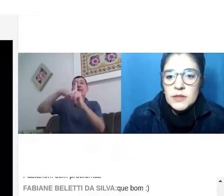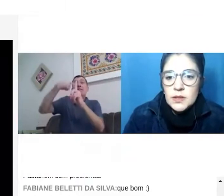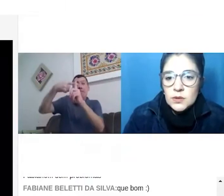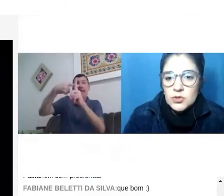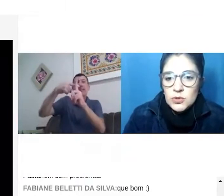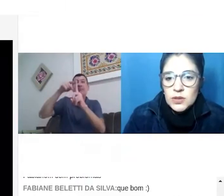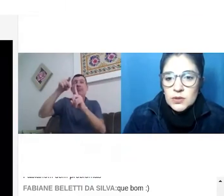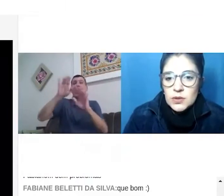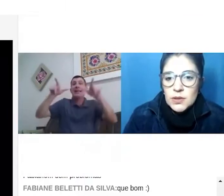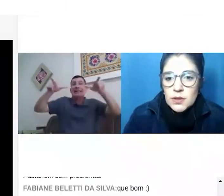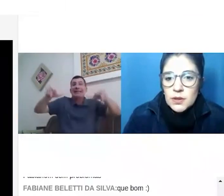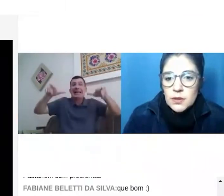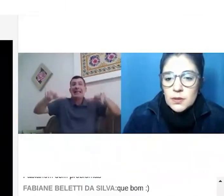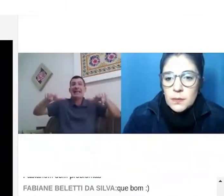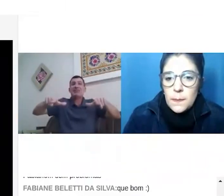Então, continuando,